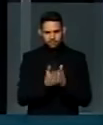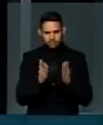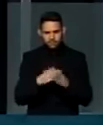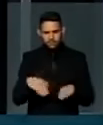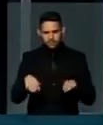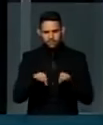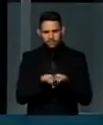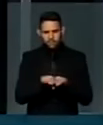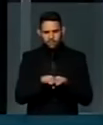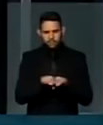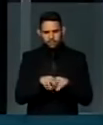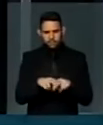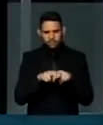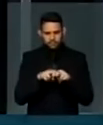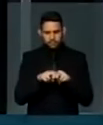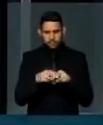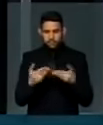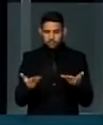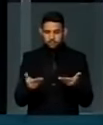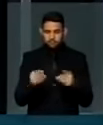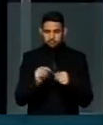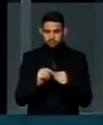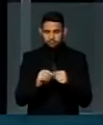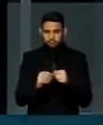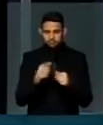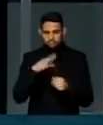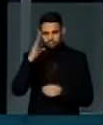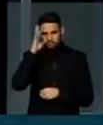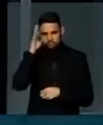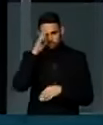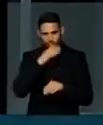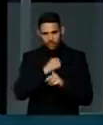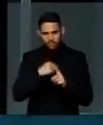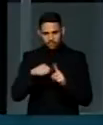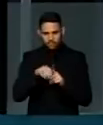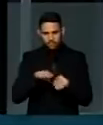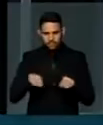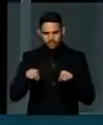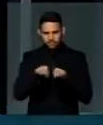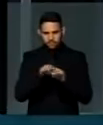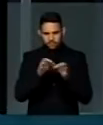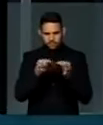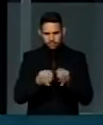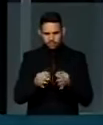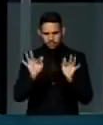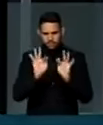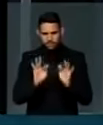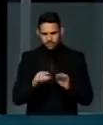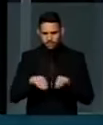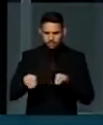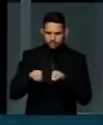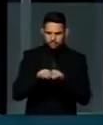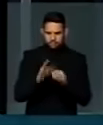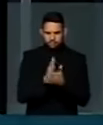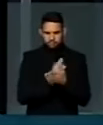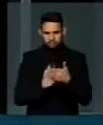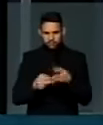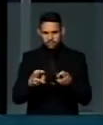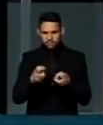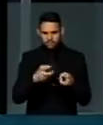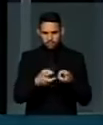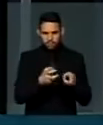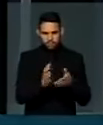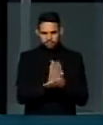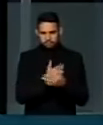desigual. Pelo menos isso. Eu sonho com uma sociedade igualitária, justa, feliz, sem explorados e